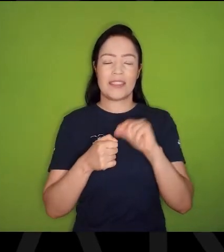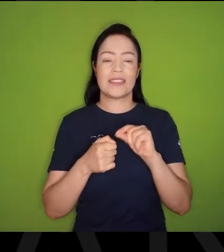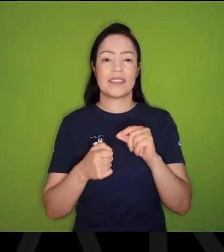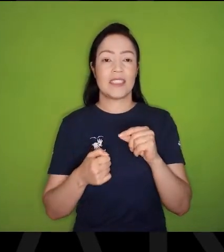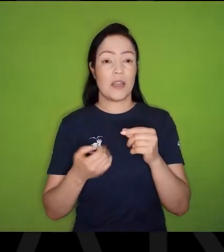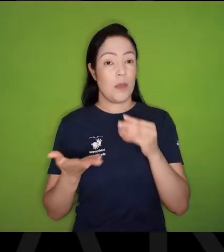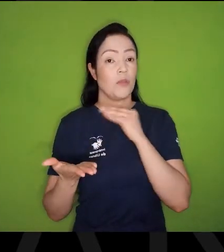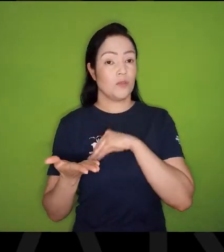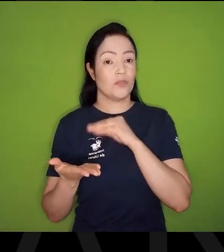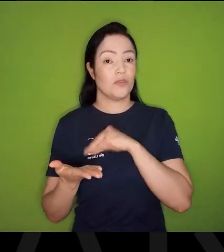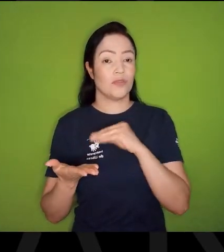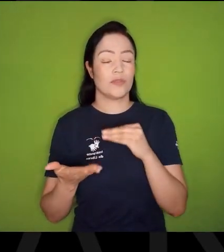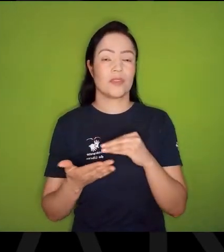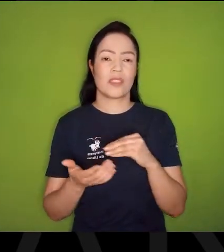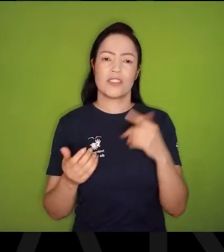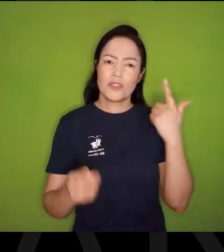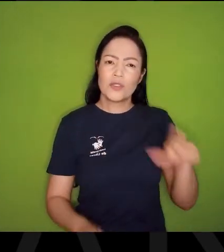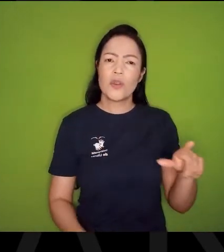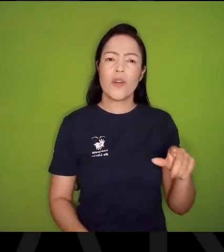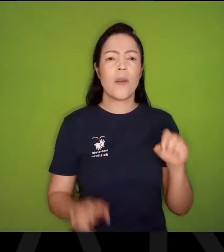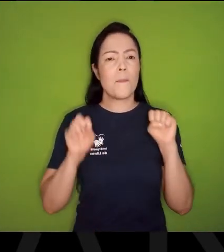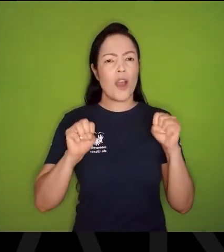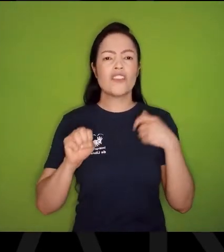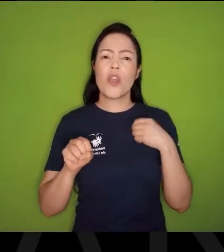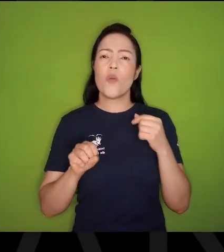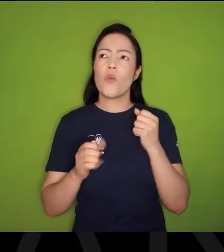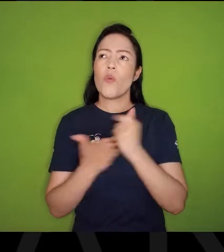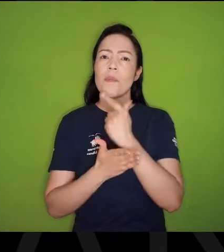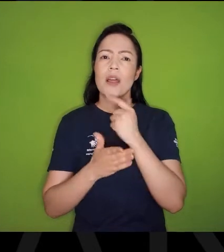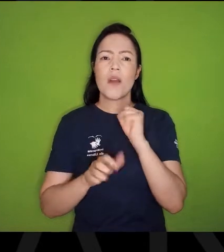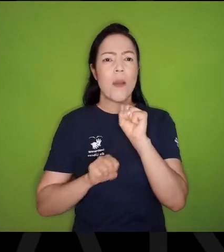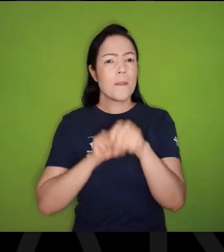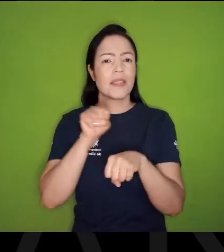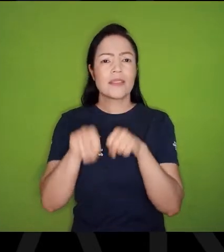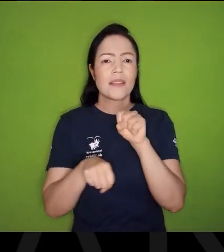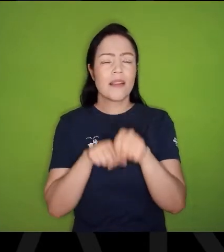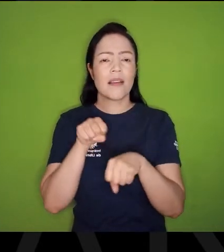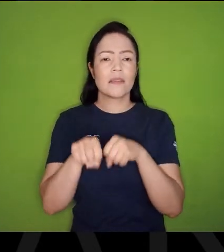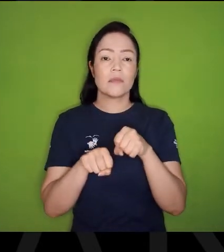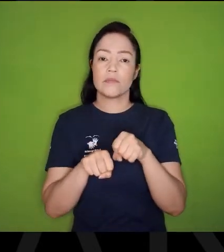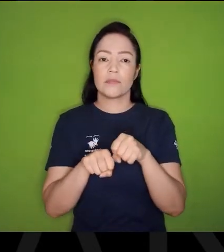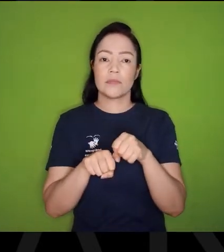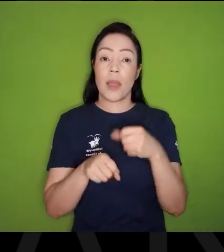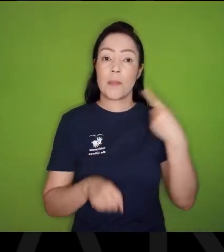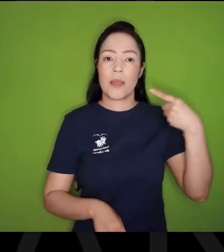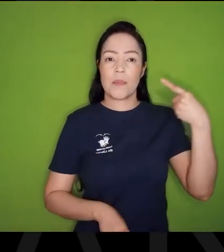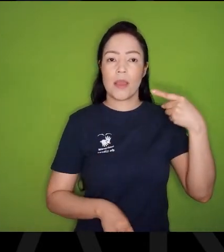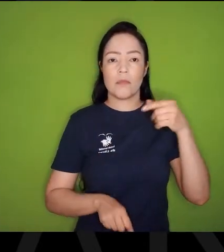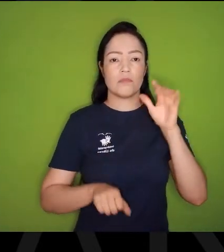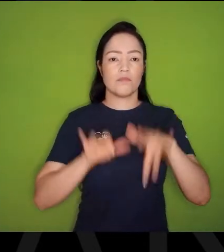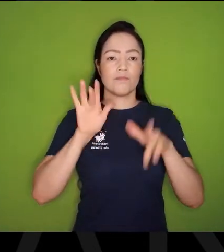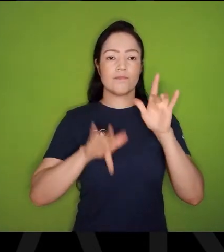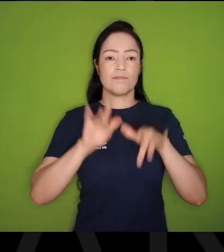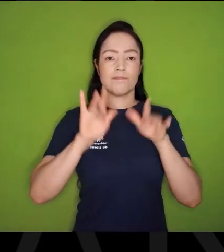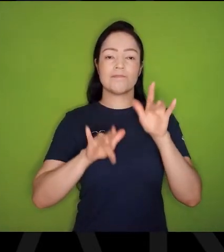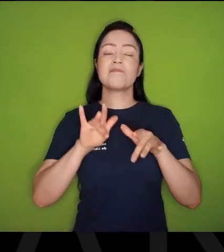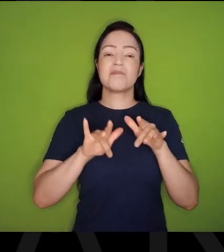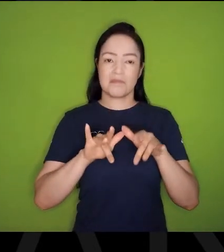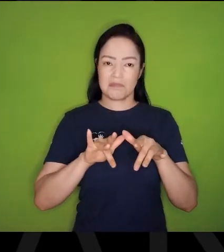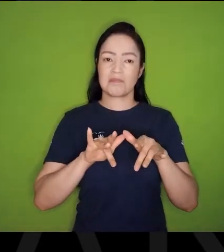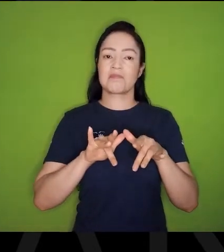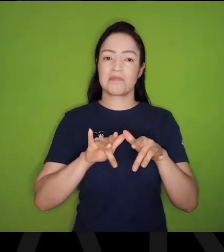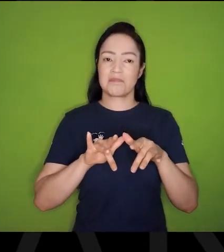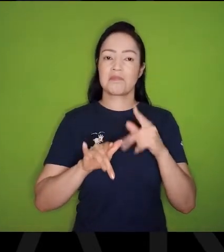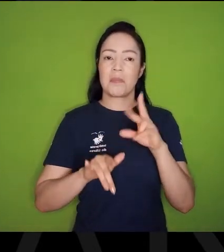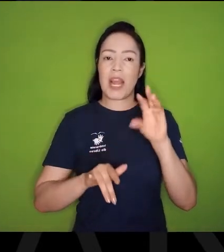Ou seja, Mais uma vez, Eu poderia ter comprado uma bicicleta, Que depois até vim a comprar, Mas comprei uma máquina de didatilografia, Prax